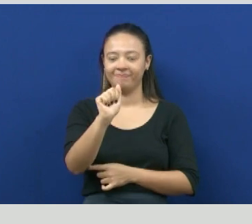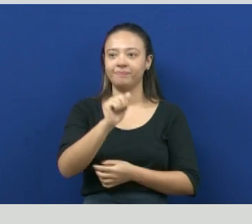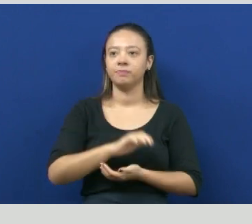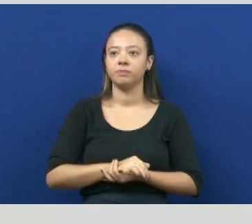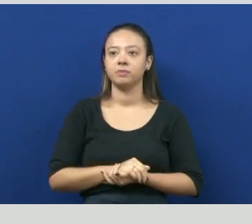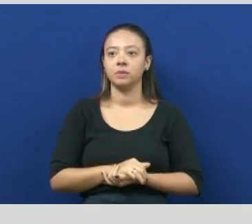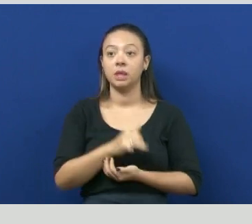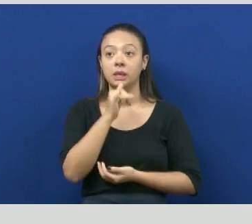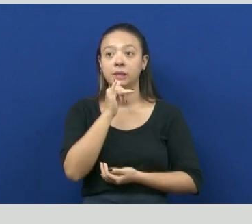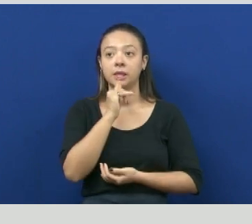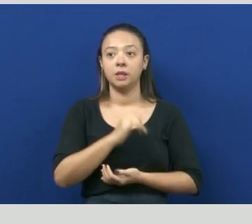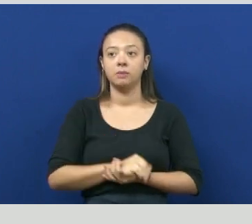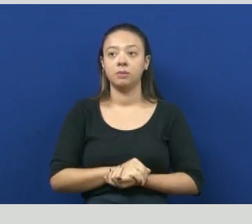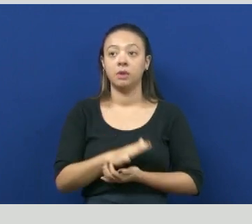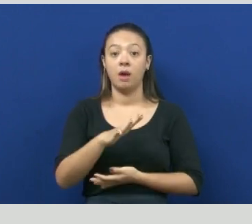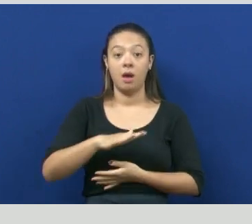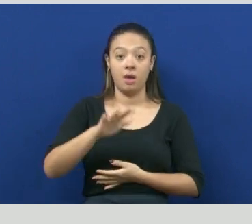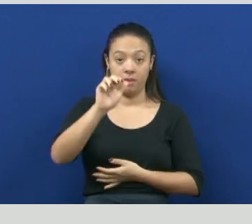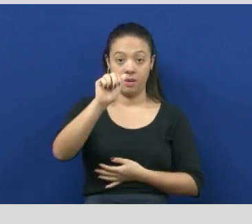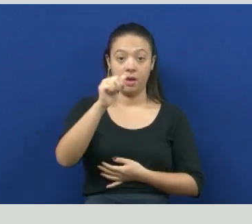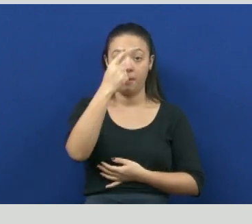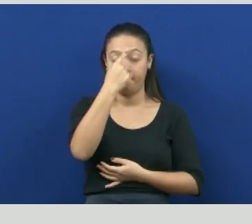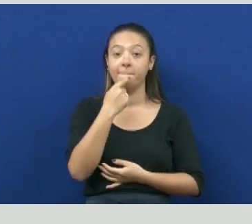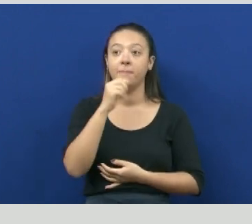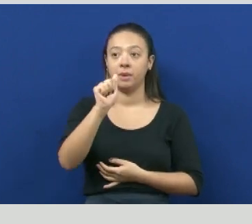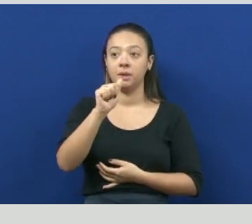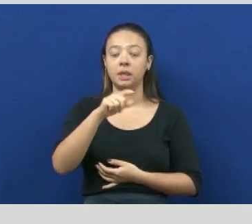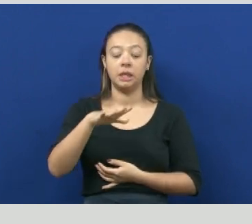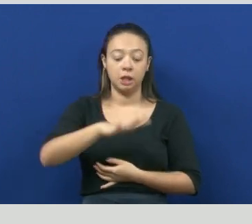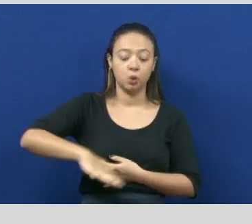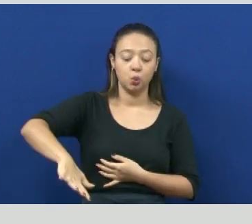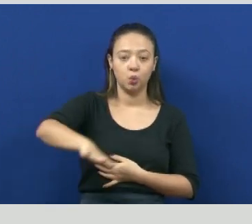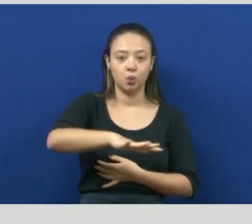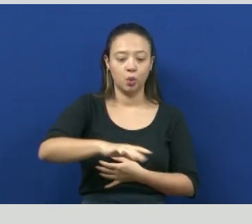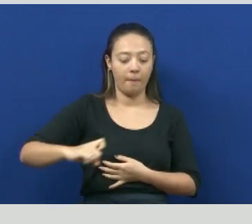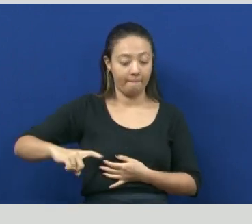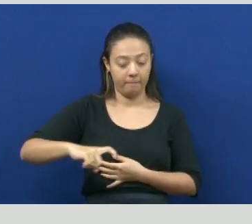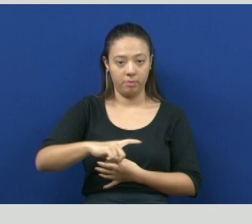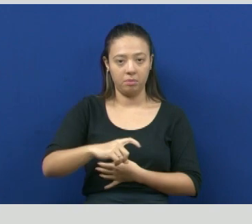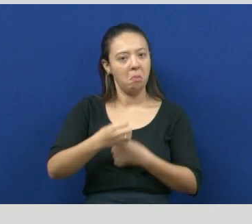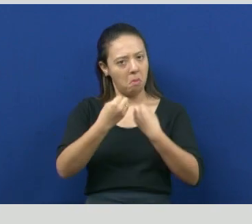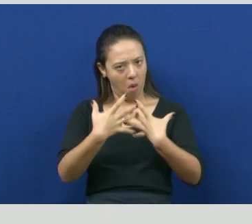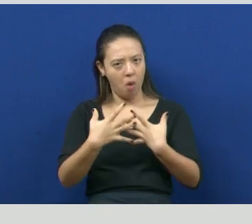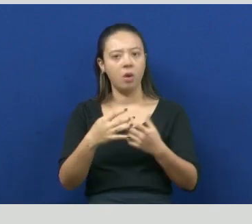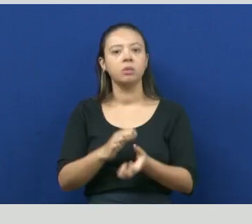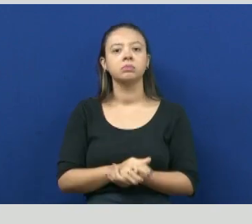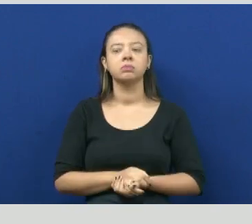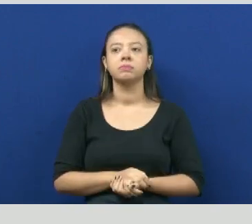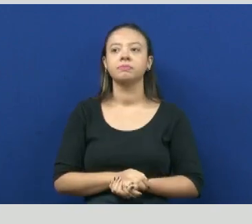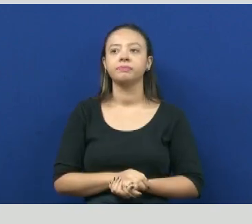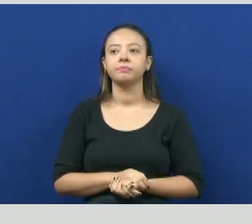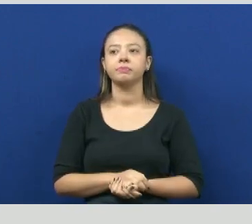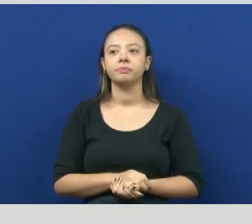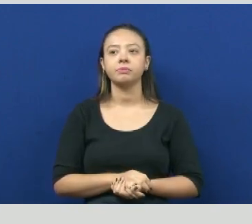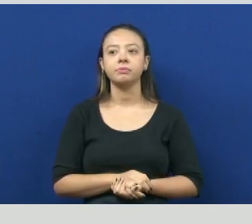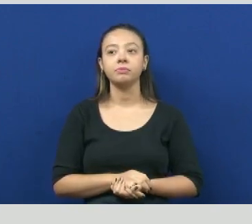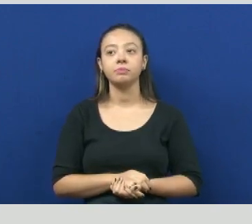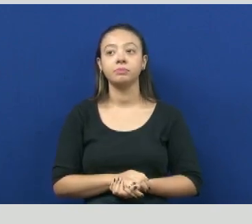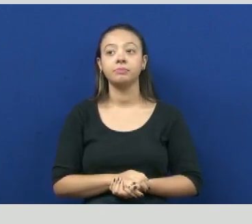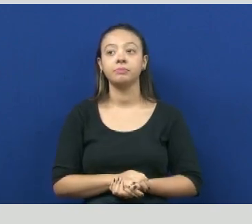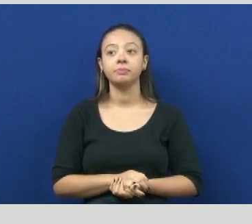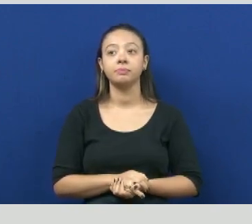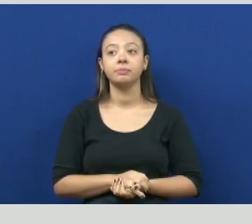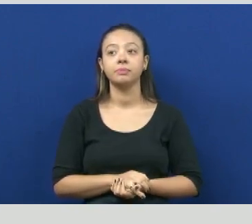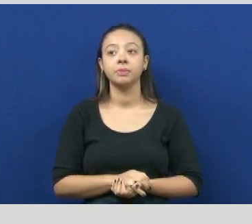agradável. para ela. Entretanto, ela vai começar a